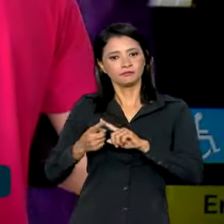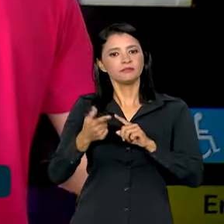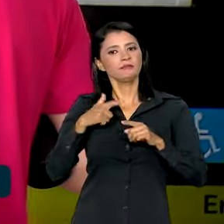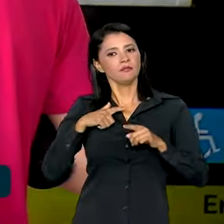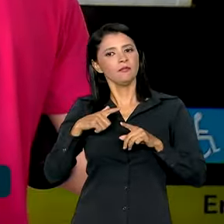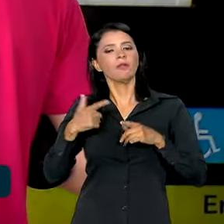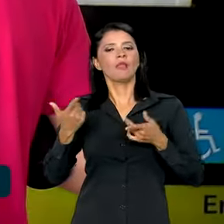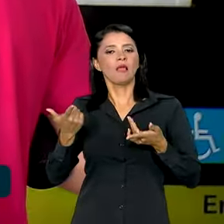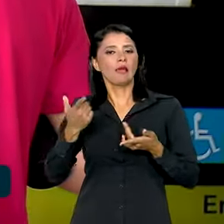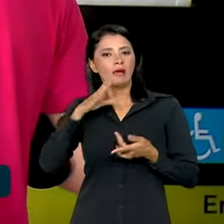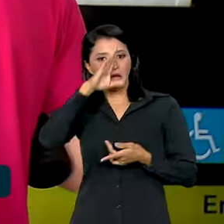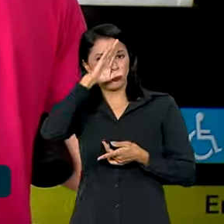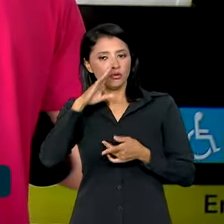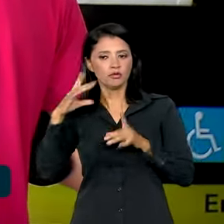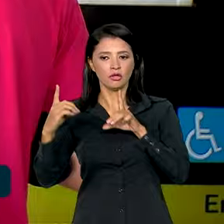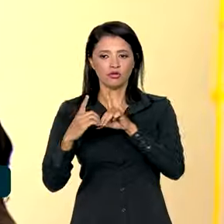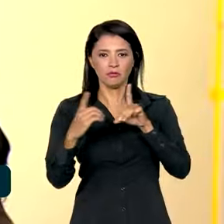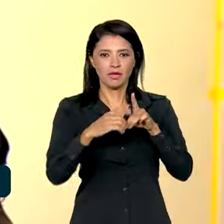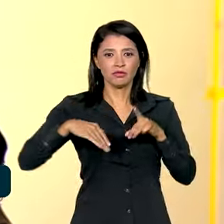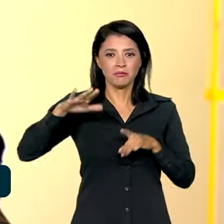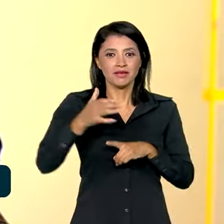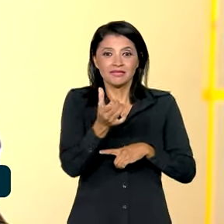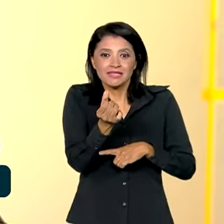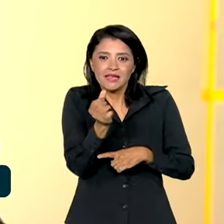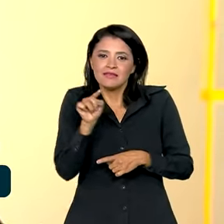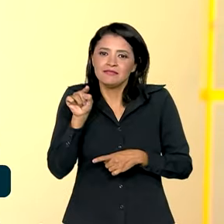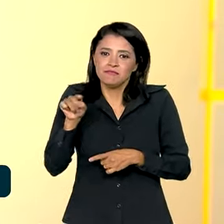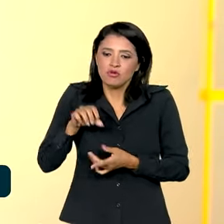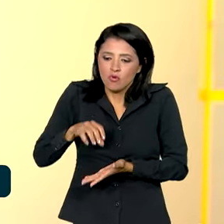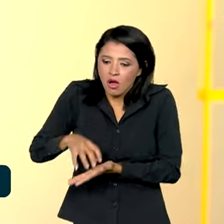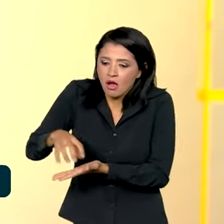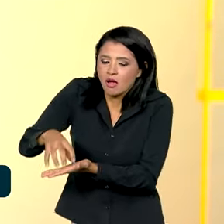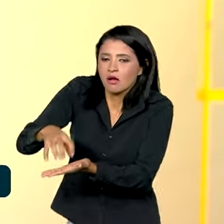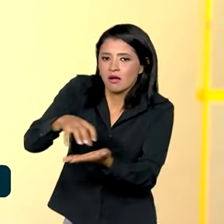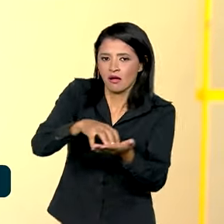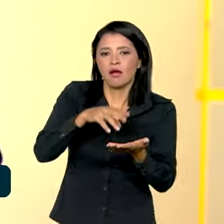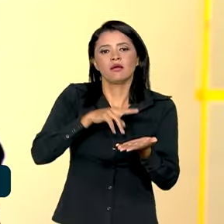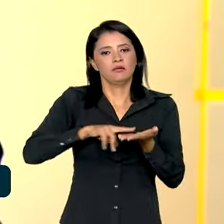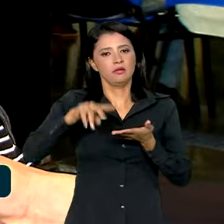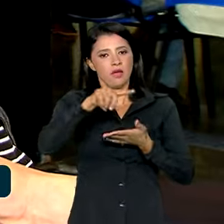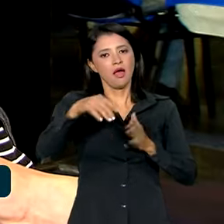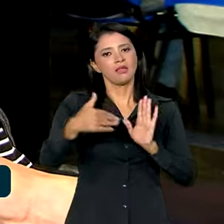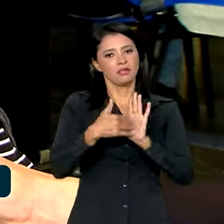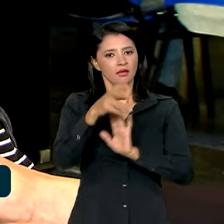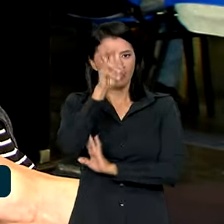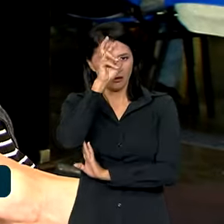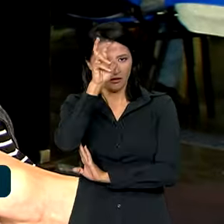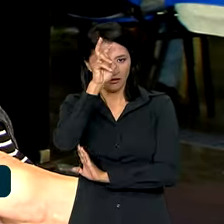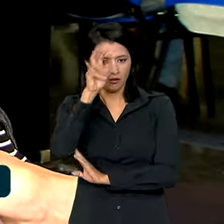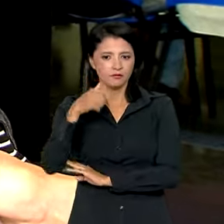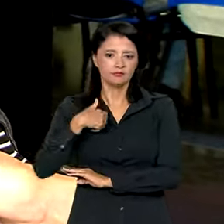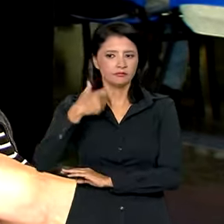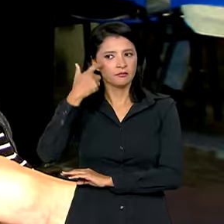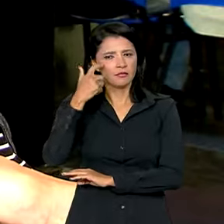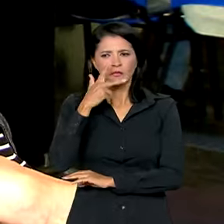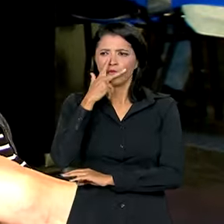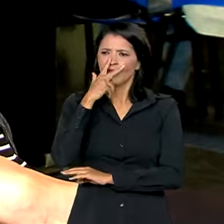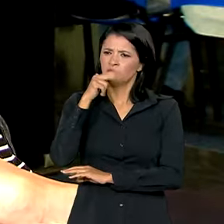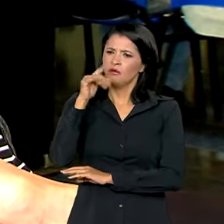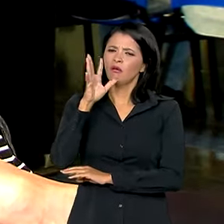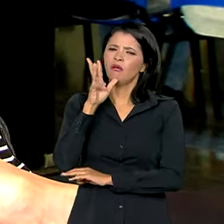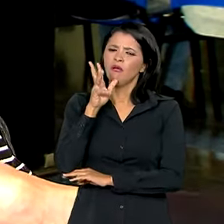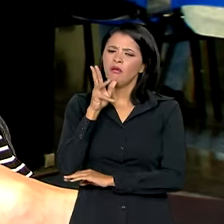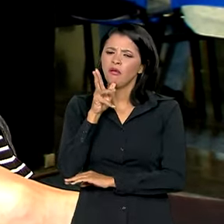atendimento gratuito nas mais de 6 mil agências do país, vai a testa quinta-feira. Eu achei que ia demorar mais